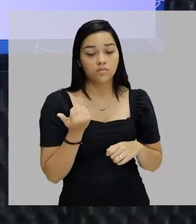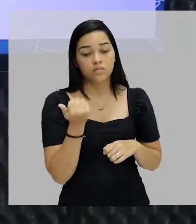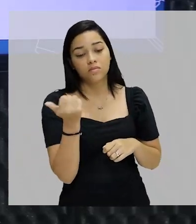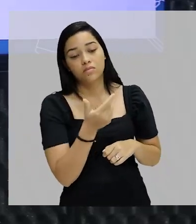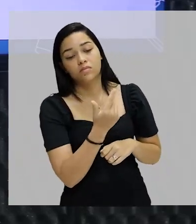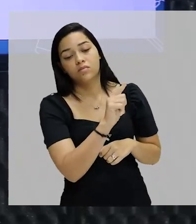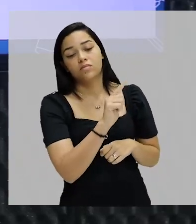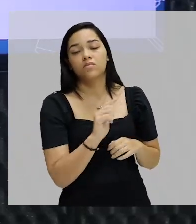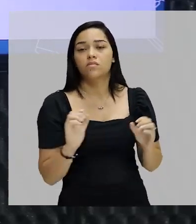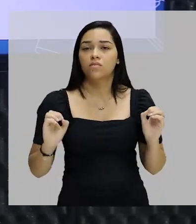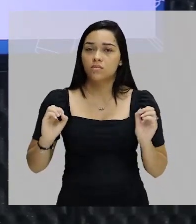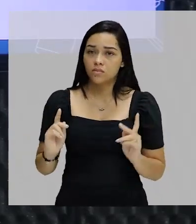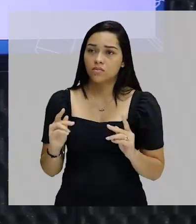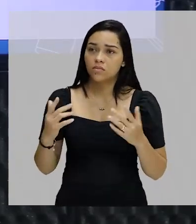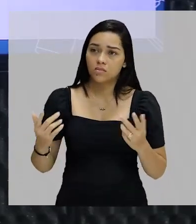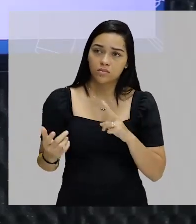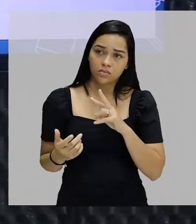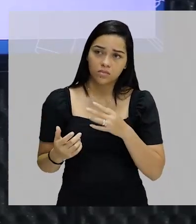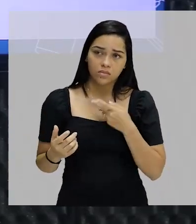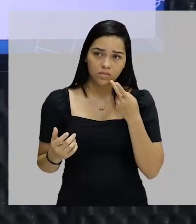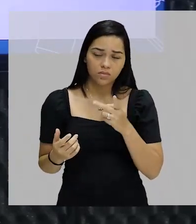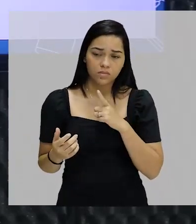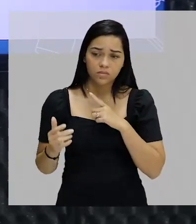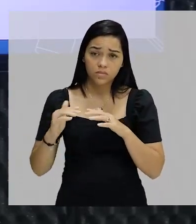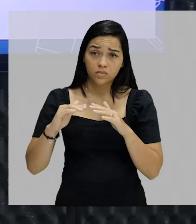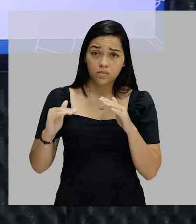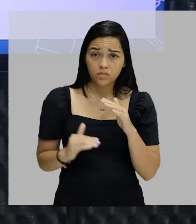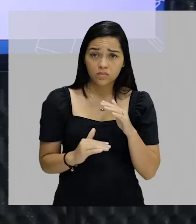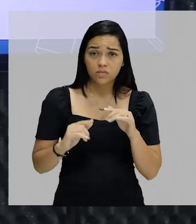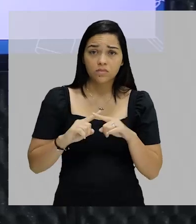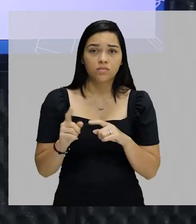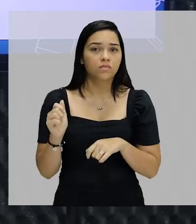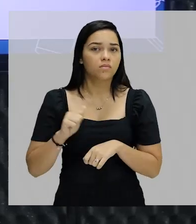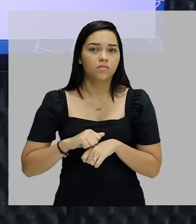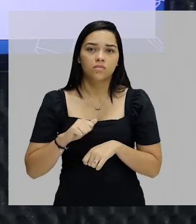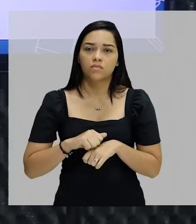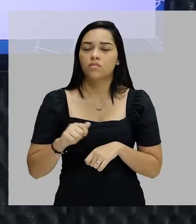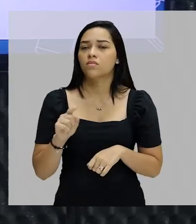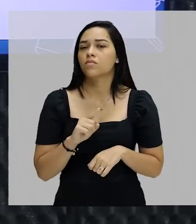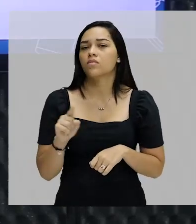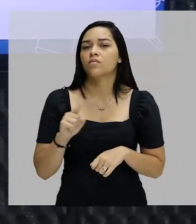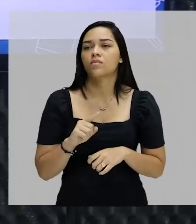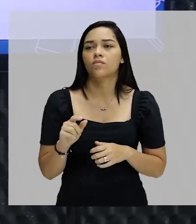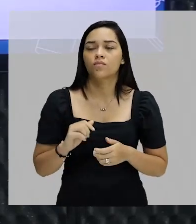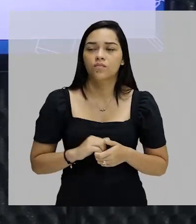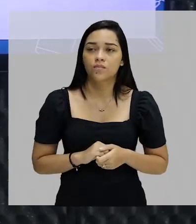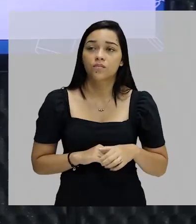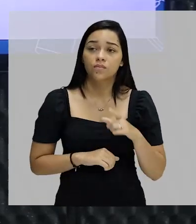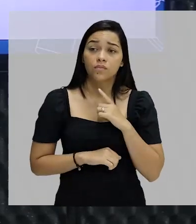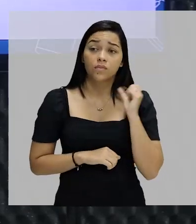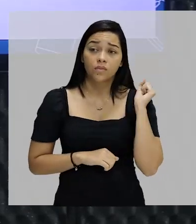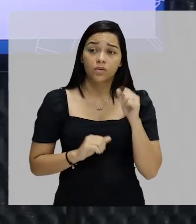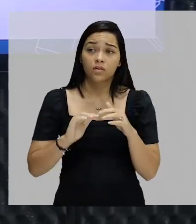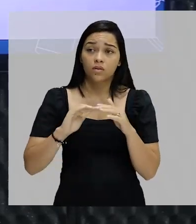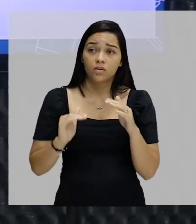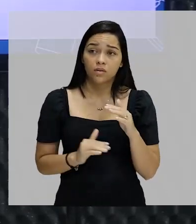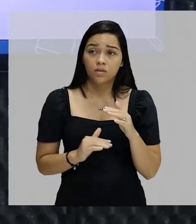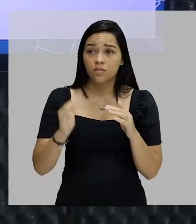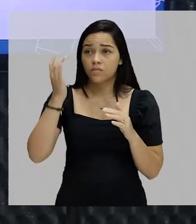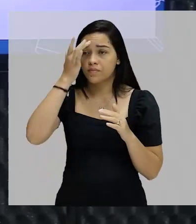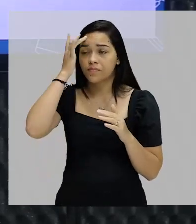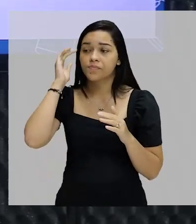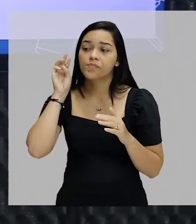Tudo bem. Então, tu vai dizer que vai existir desigualdade, mas não é pobreza. Existe desigualdade entre o